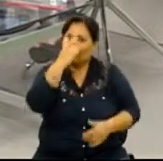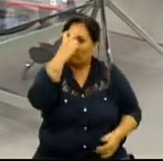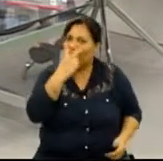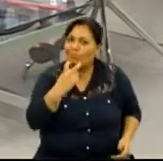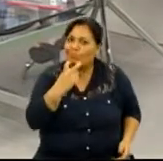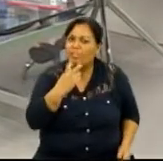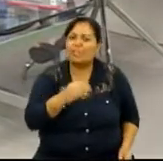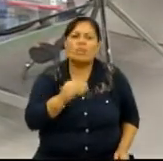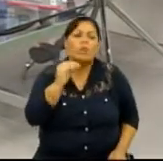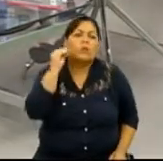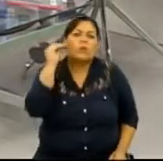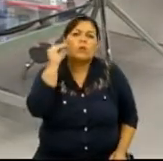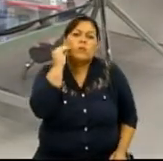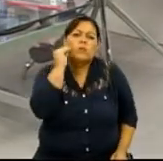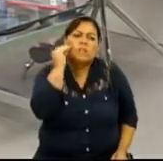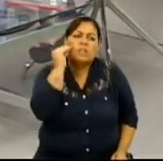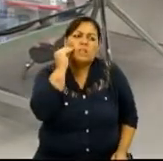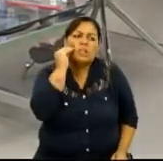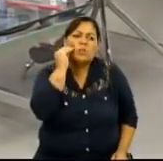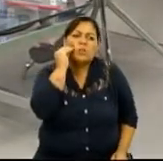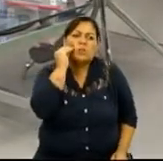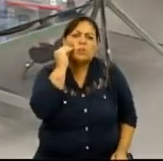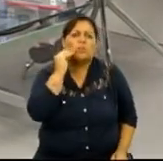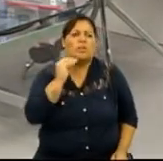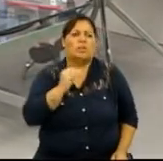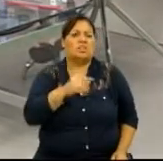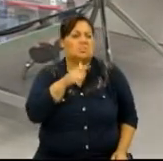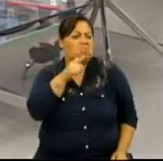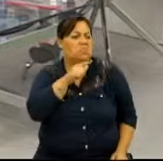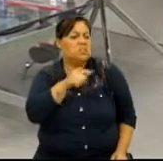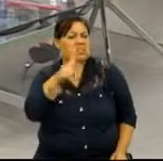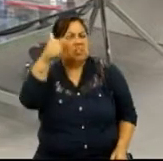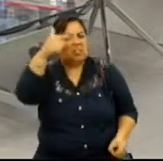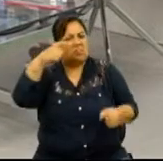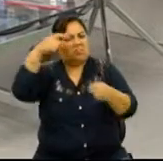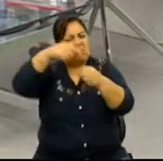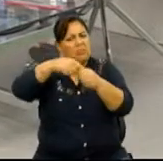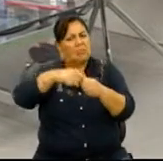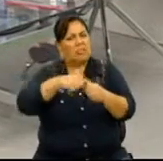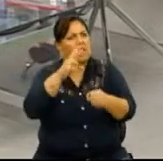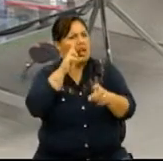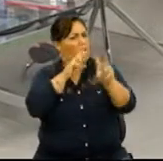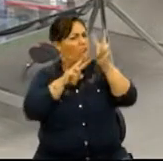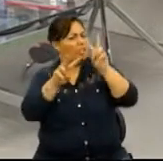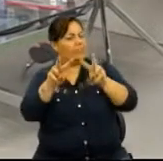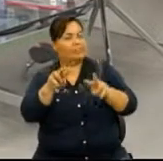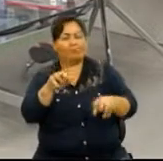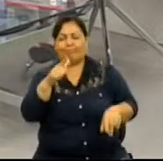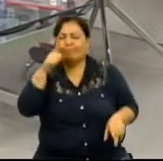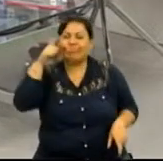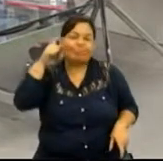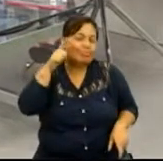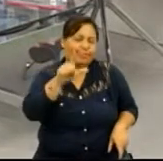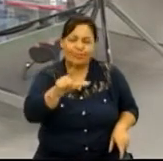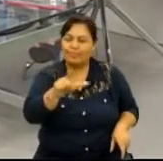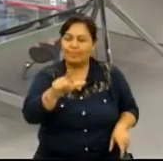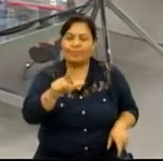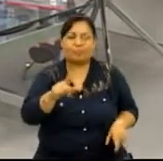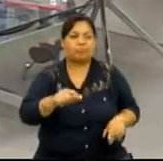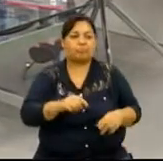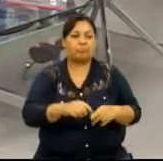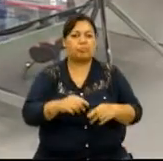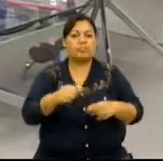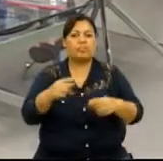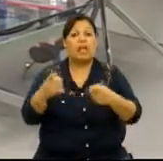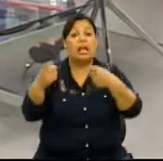enxergar. E aí, tentou ainda fazer algum processo de recuperação da visão, mas isso acabou não acontecendo.